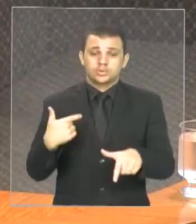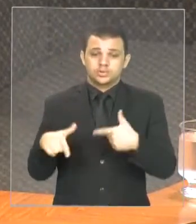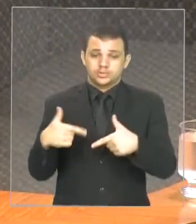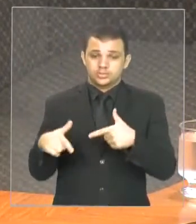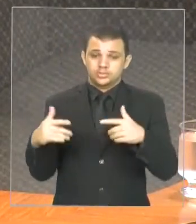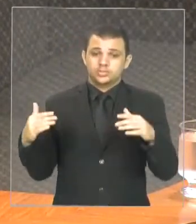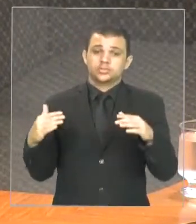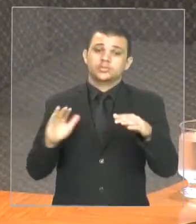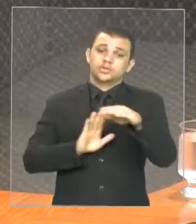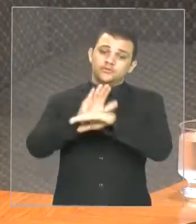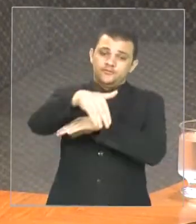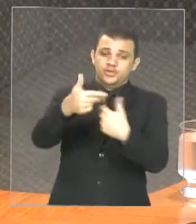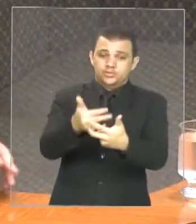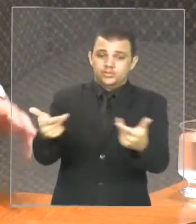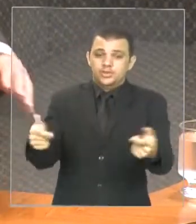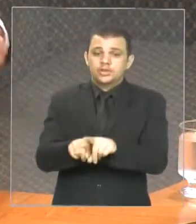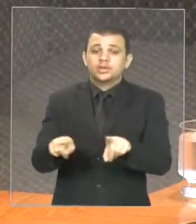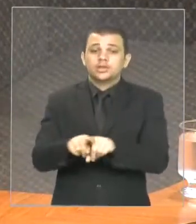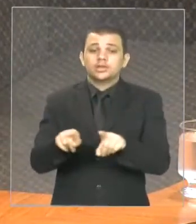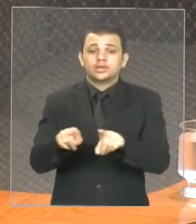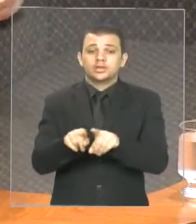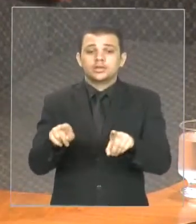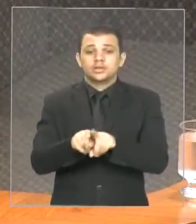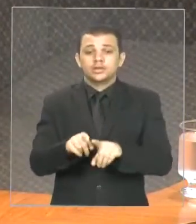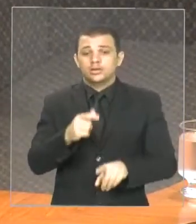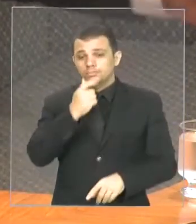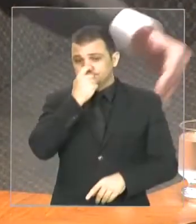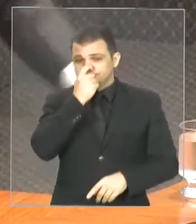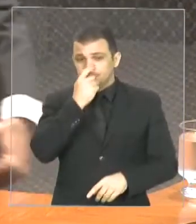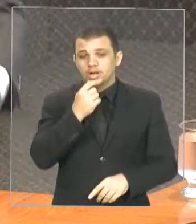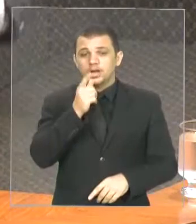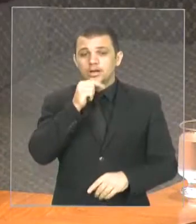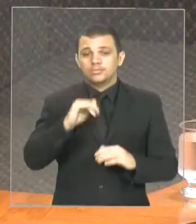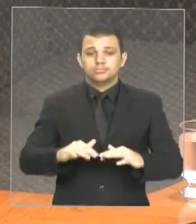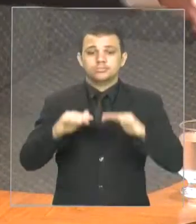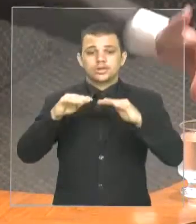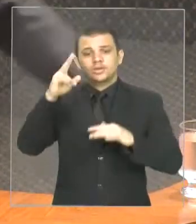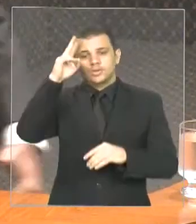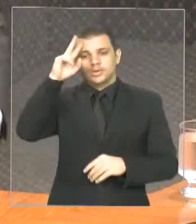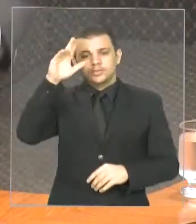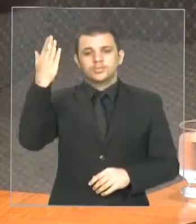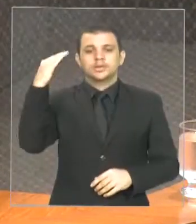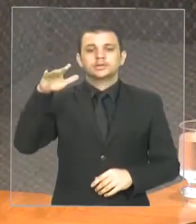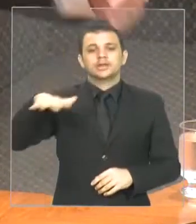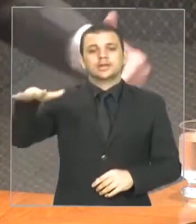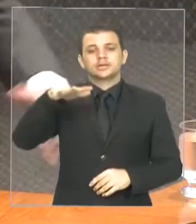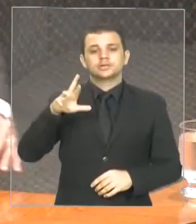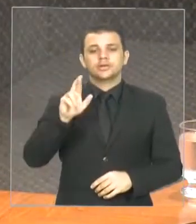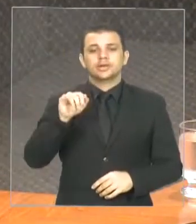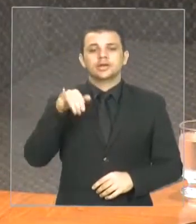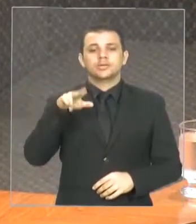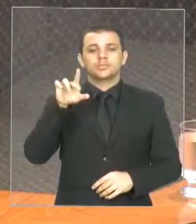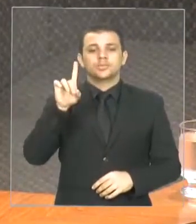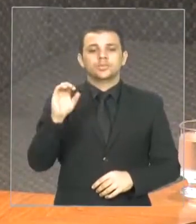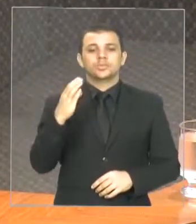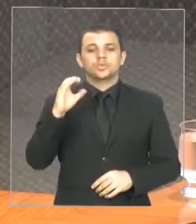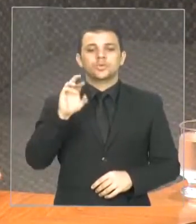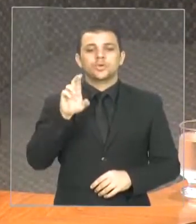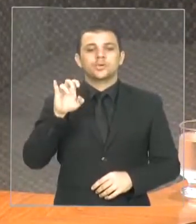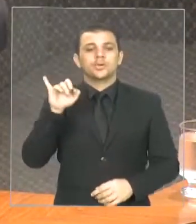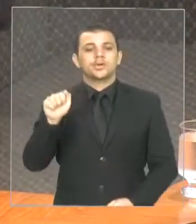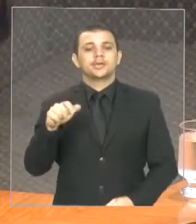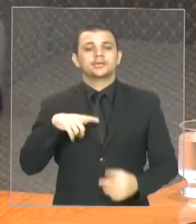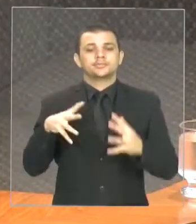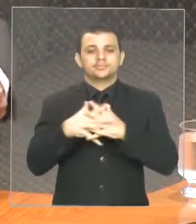Eu me lembro como era Raimundo Correia, aquela região do Monte Castelo, do Retiro do Natal, do bairro de Fátima, que